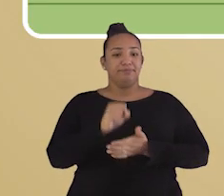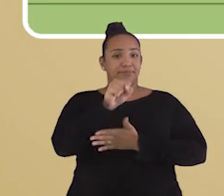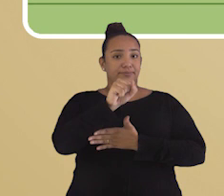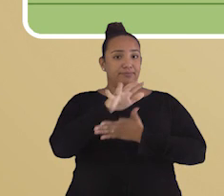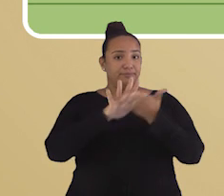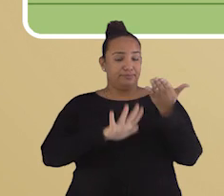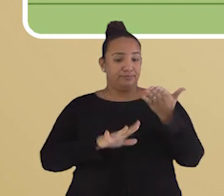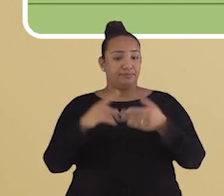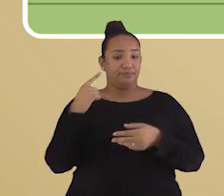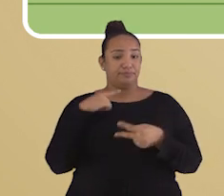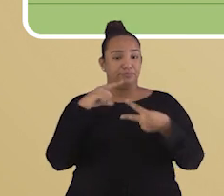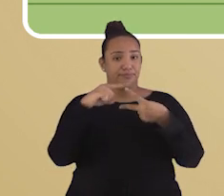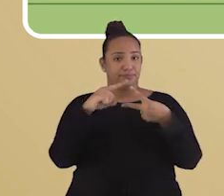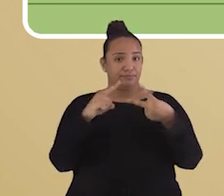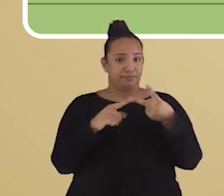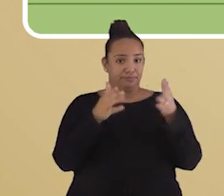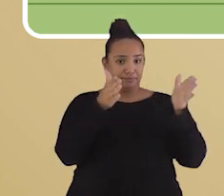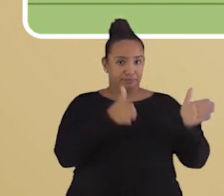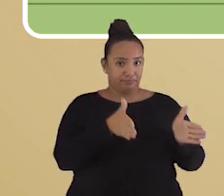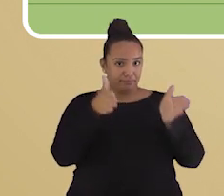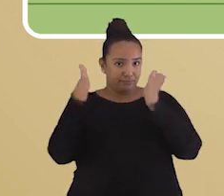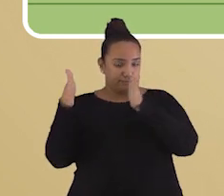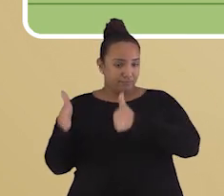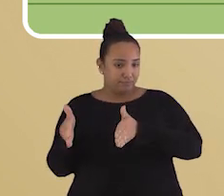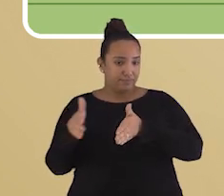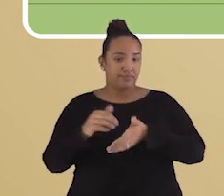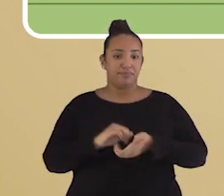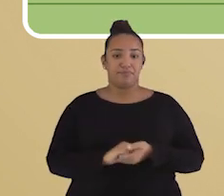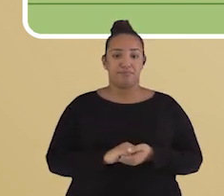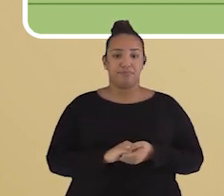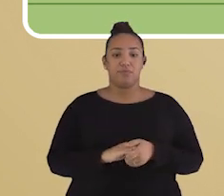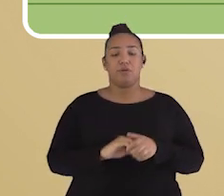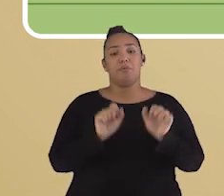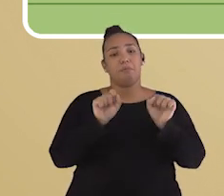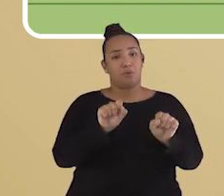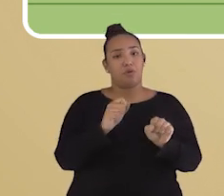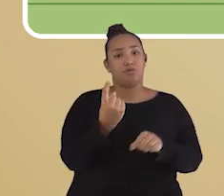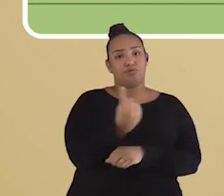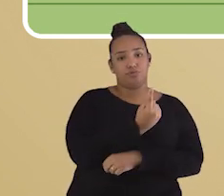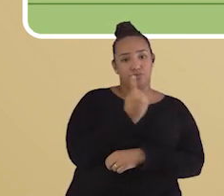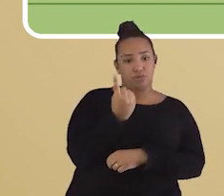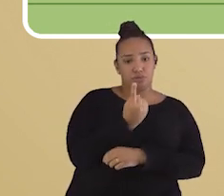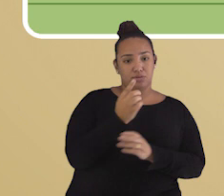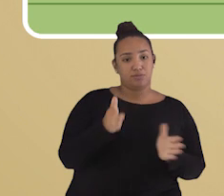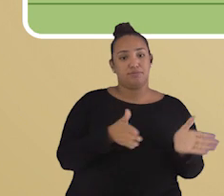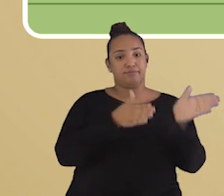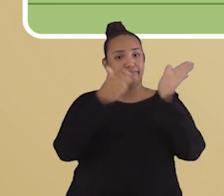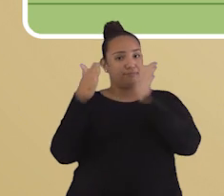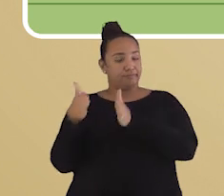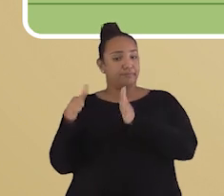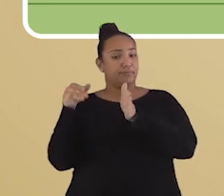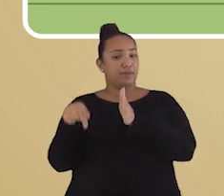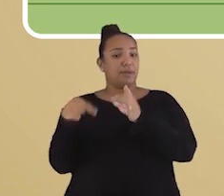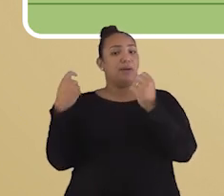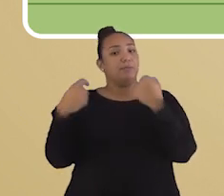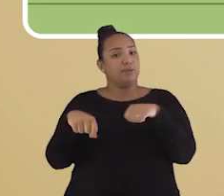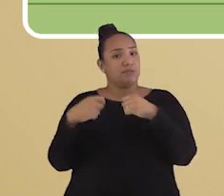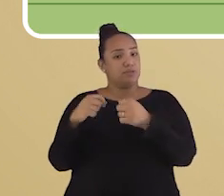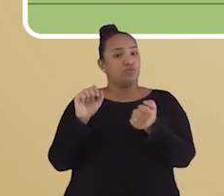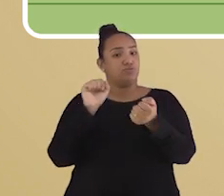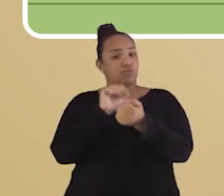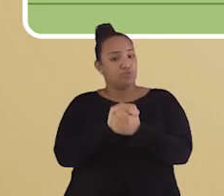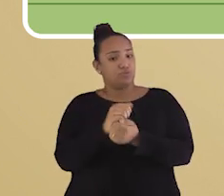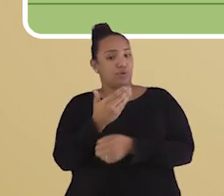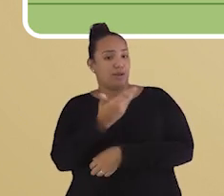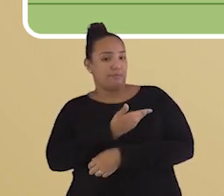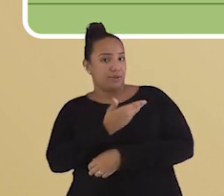ela será feita em duas etapas. Uma pode ser individual e a outra parte necessita fazer com